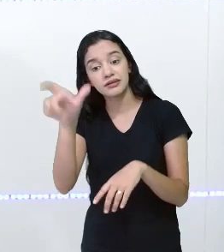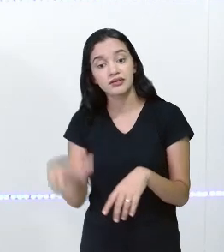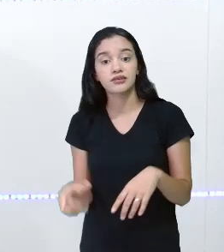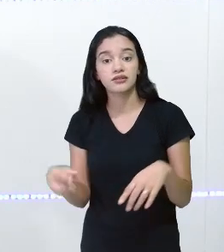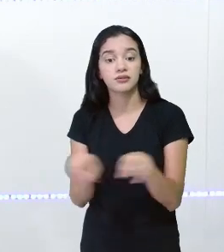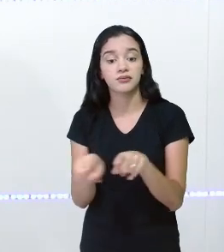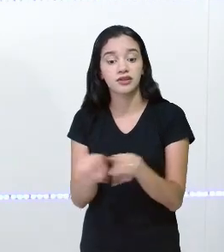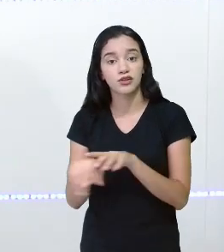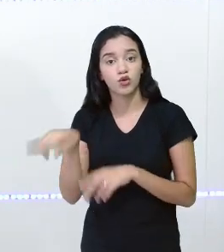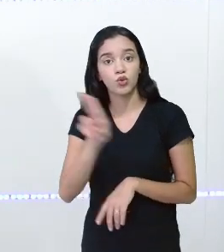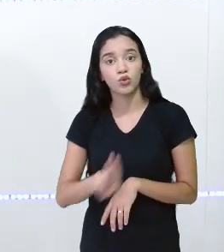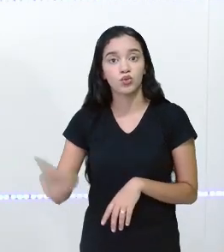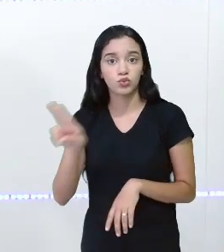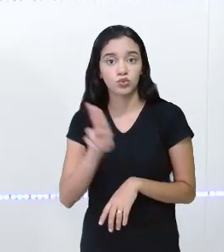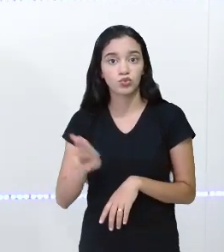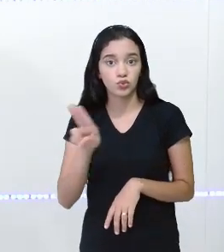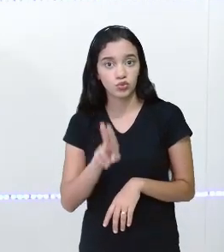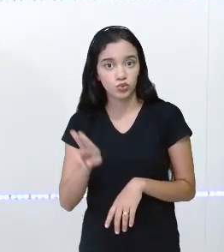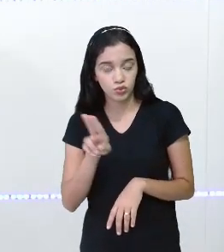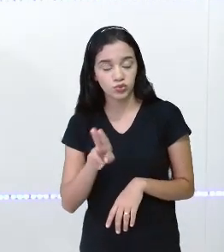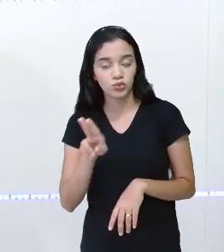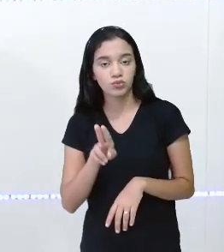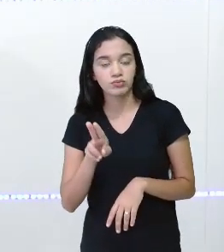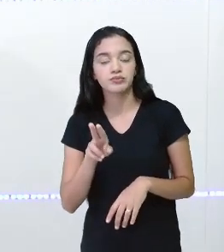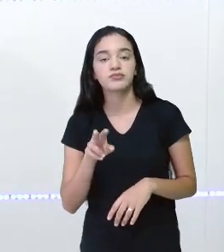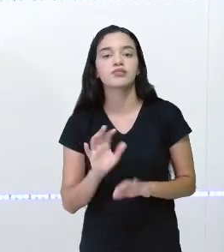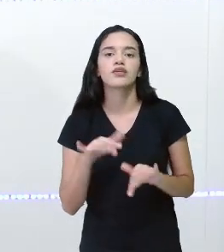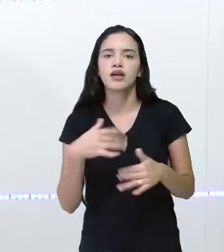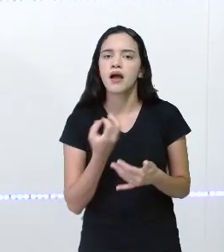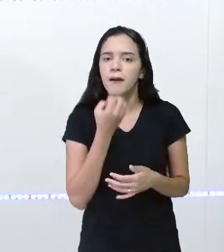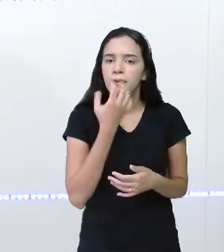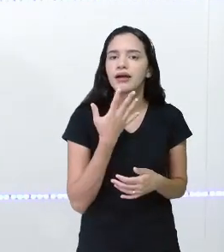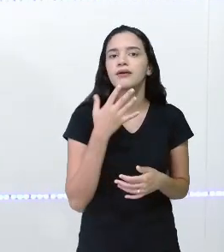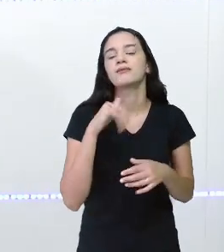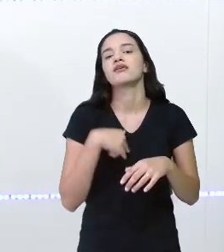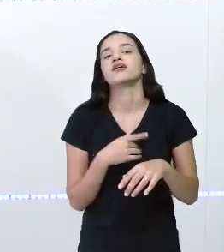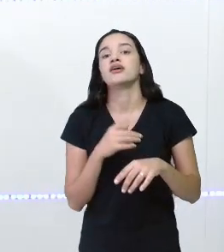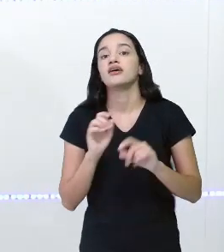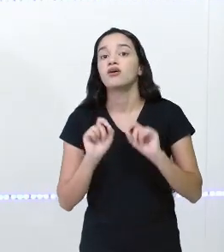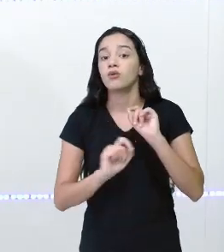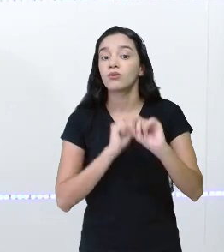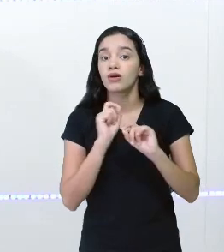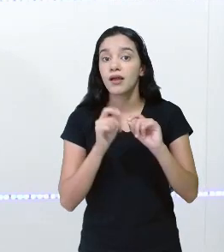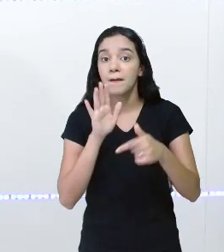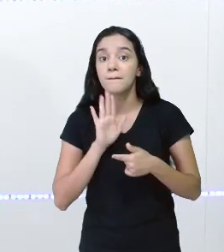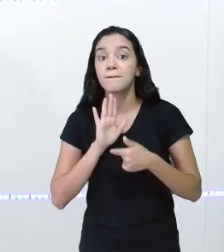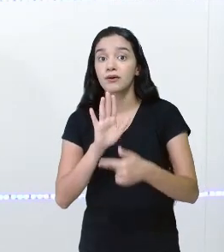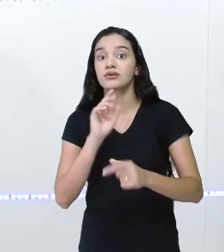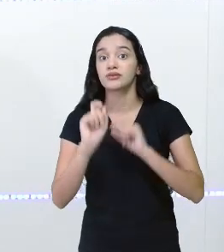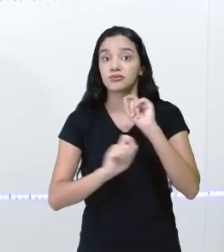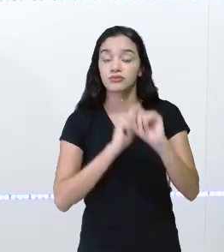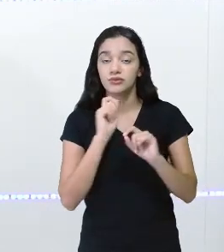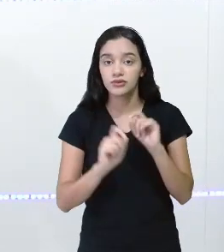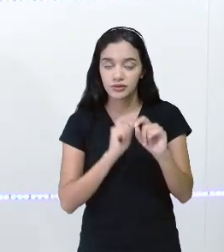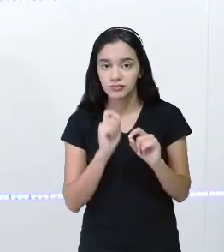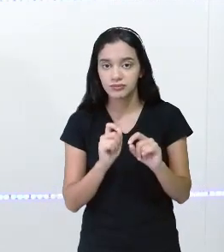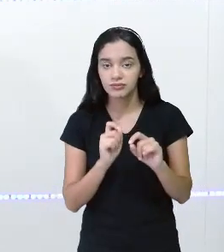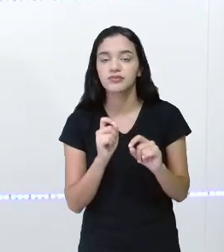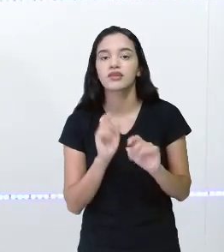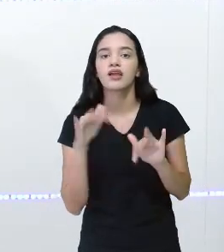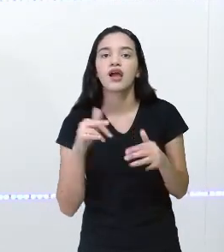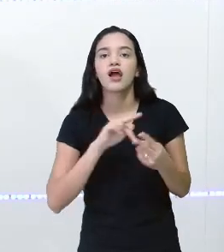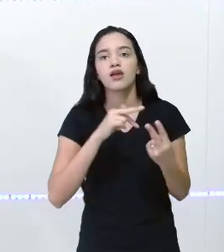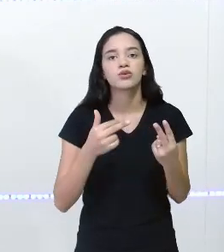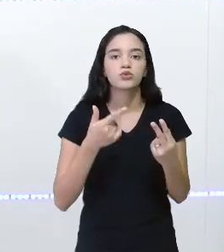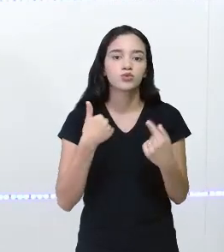utilizou este recurso. E na tirinha é muito forte. Aparece muito esse recurso